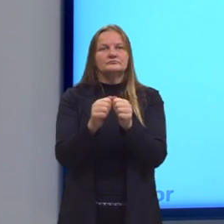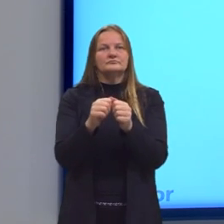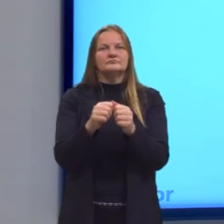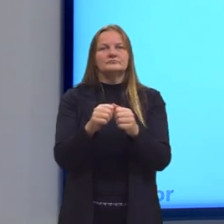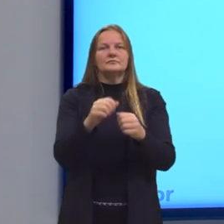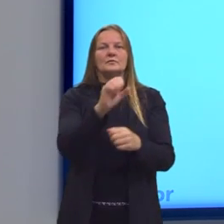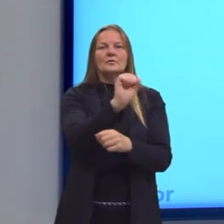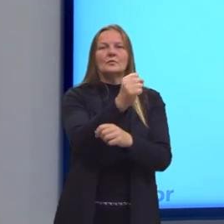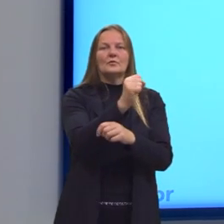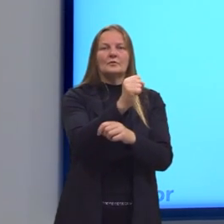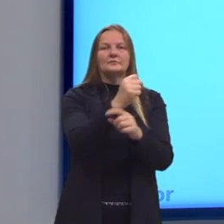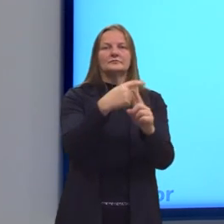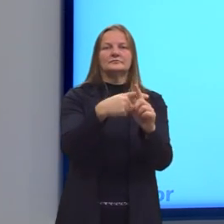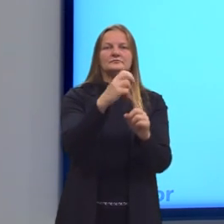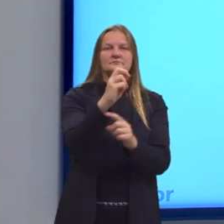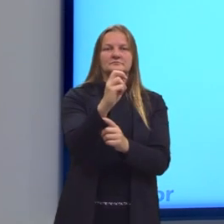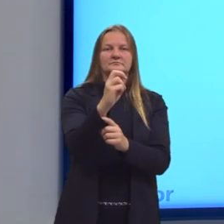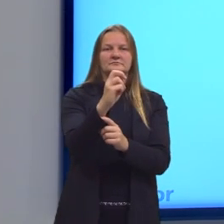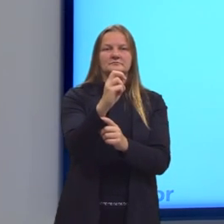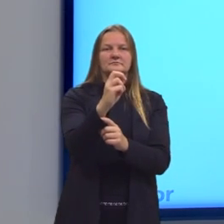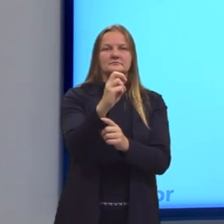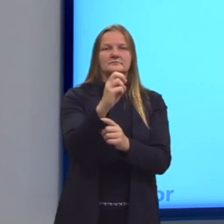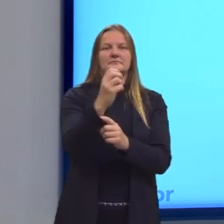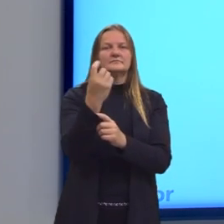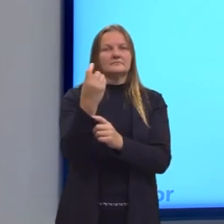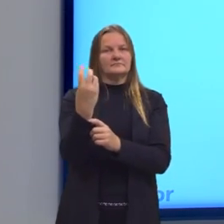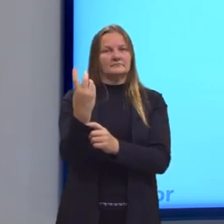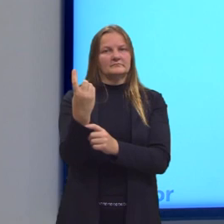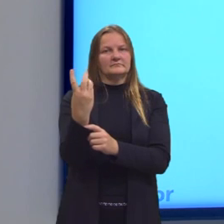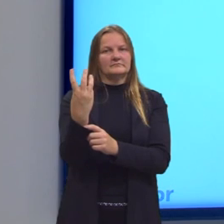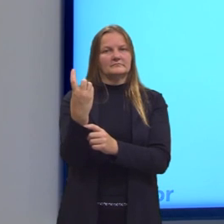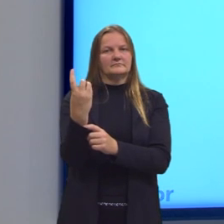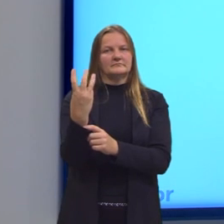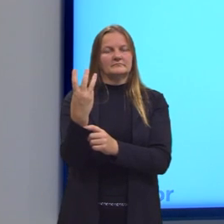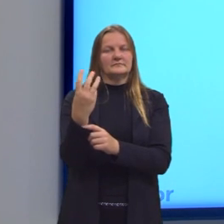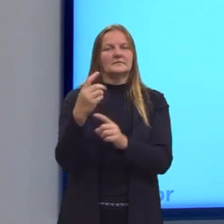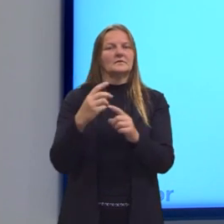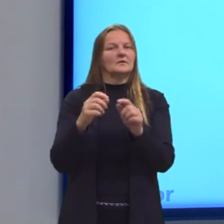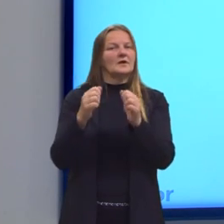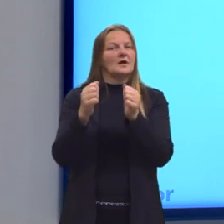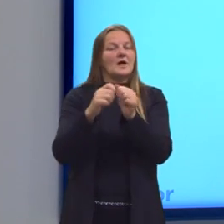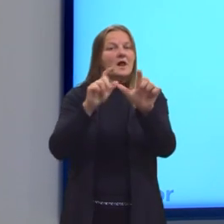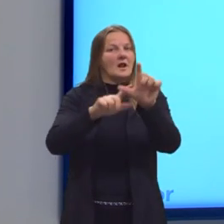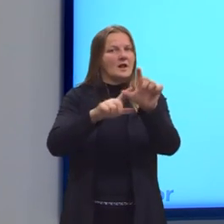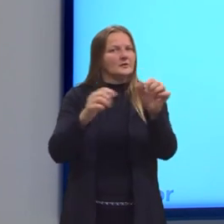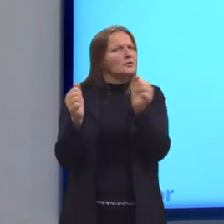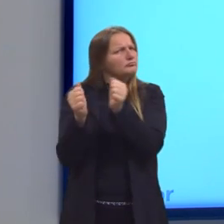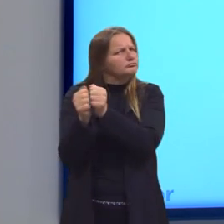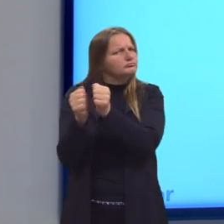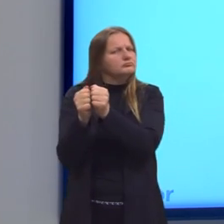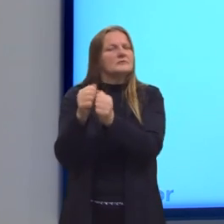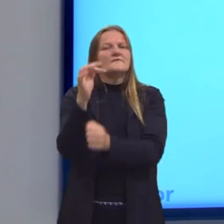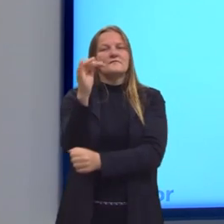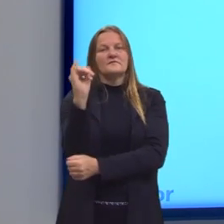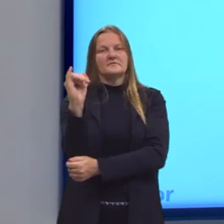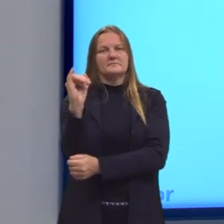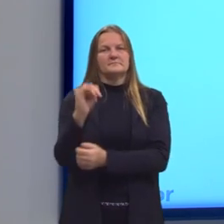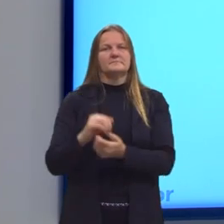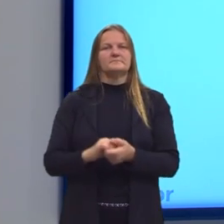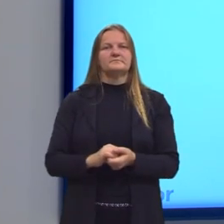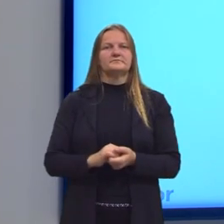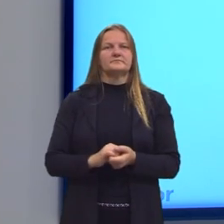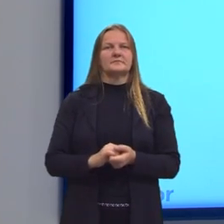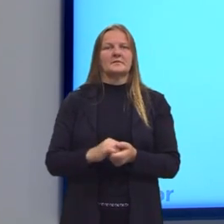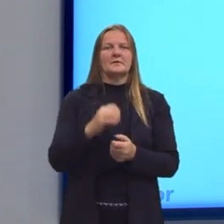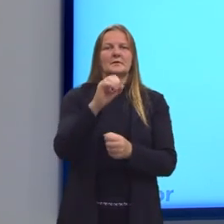8 mais 5, 13. Mantenha a letrinha do lado. Então, 13 FI. E